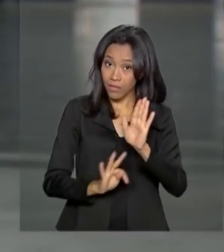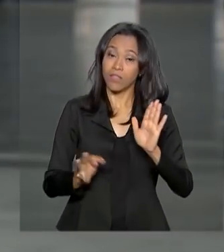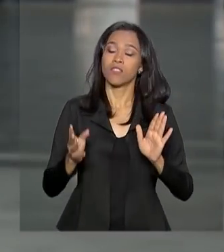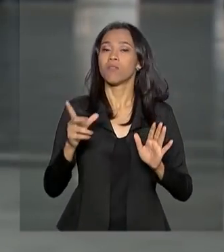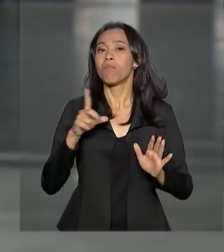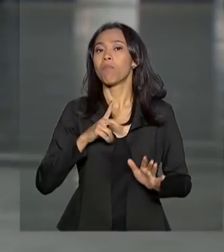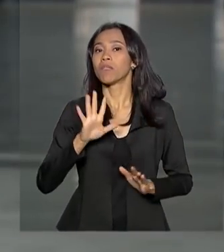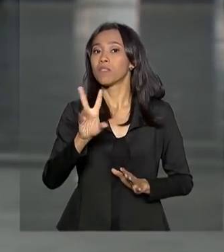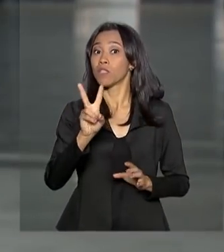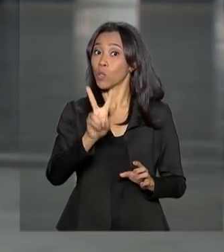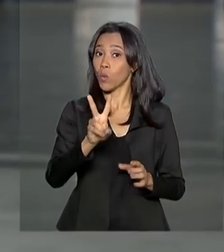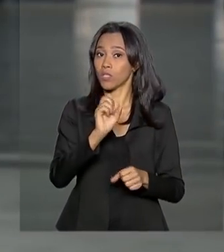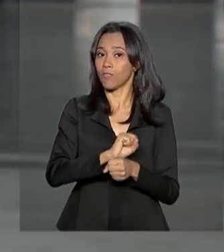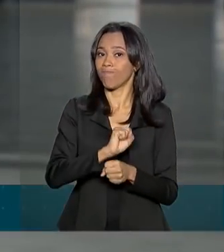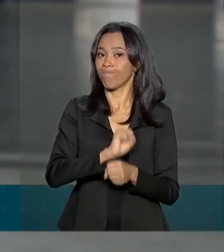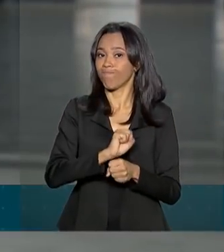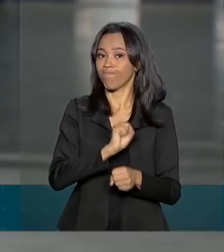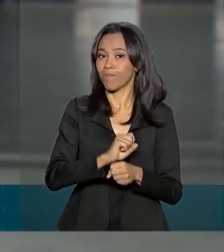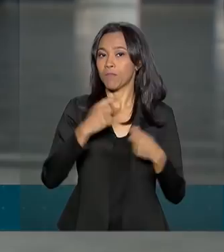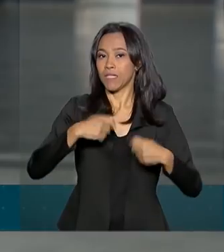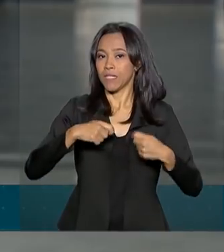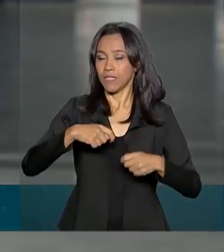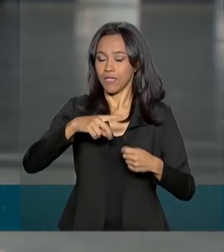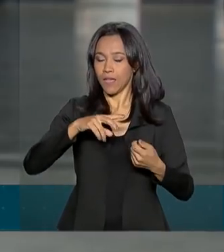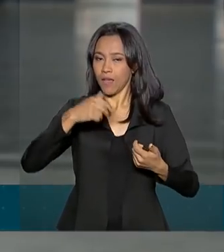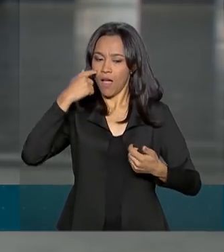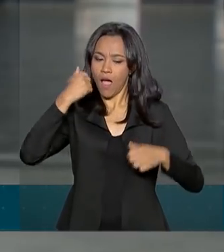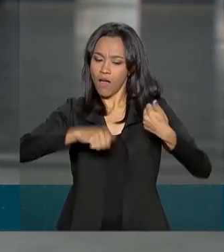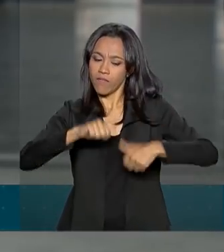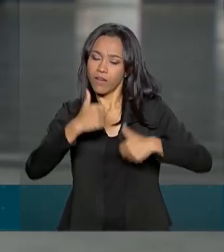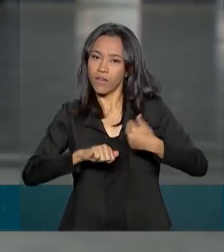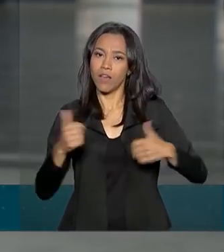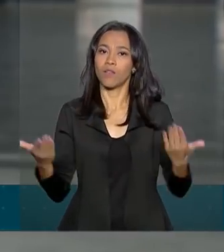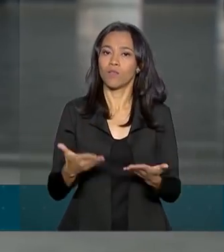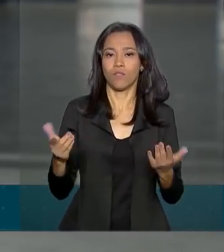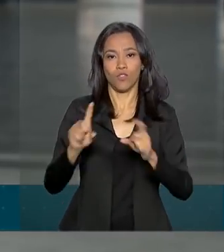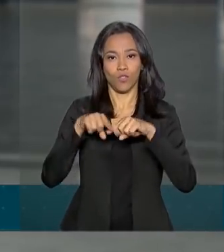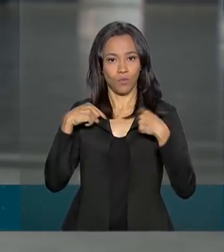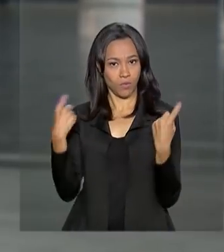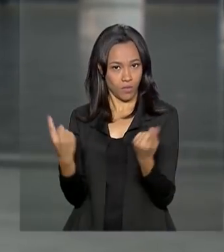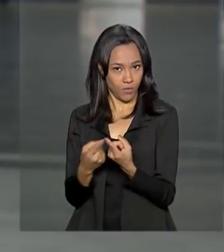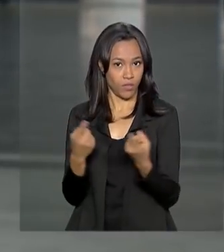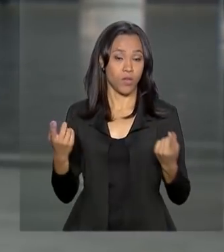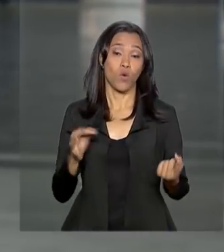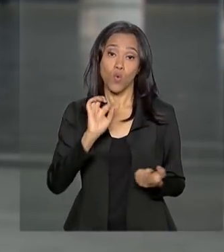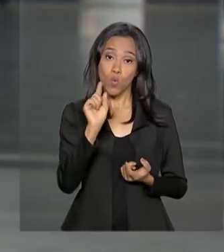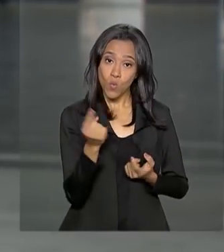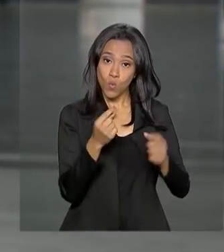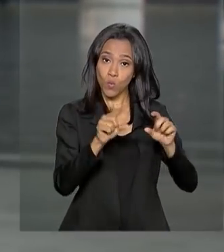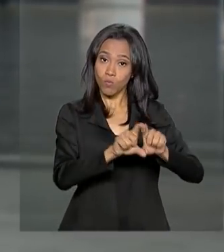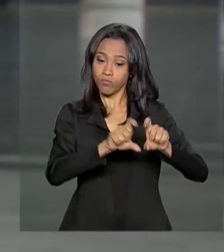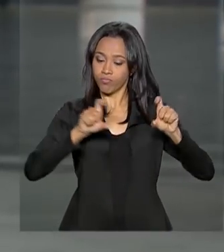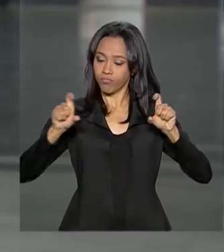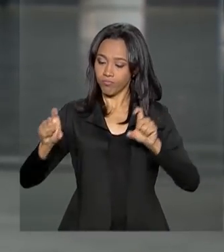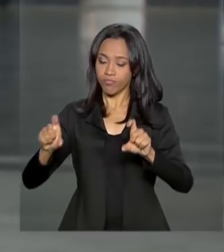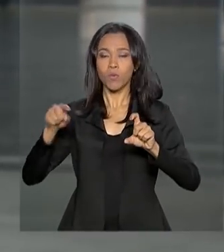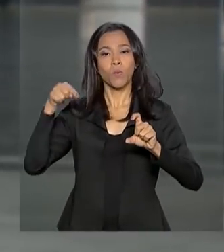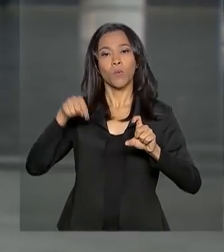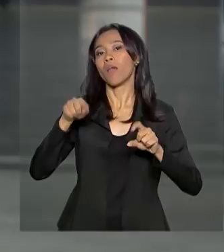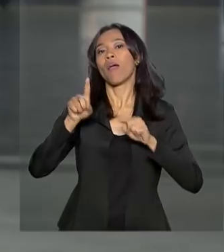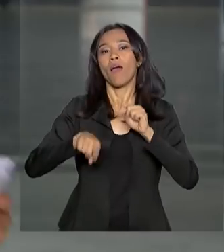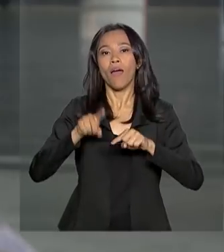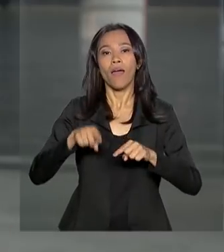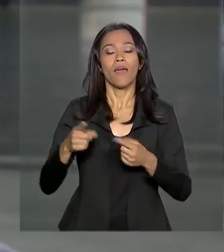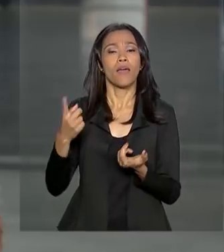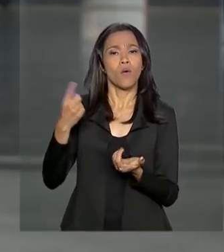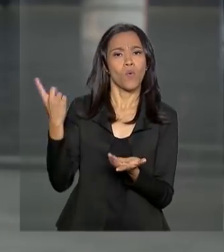dois destaques pendentes que precisam ser analisados hoje numa sessão extraordinária. Um desses destaques trata da competência